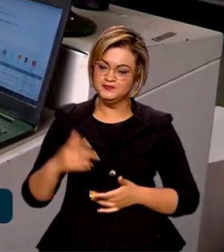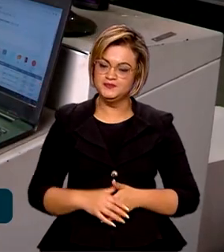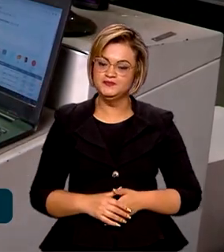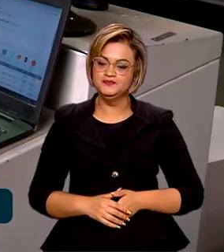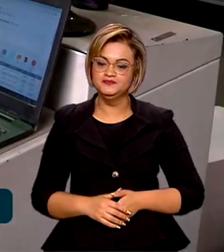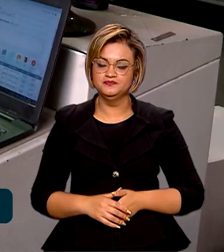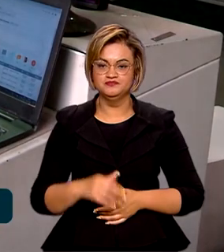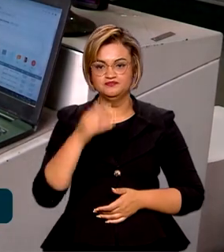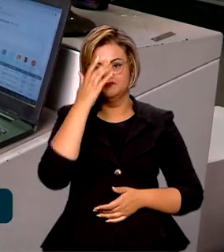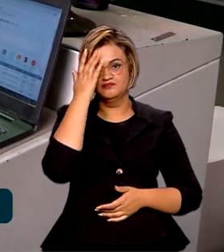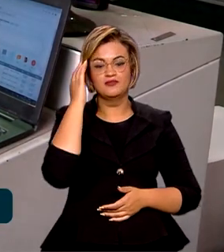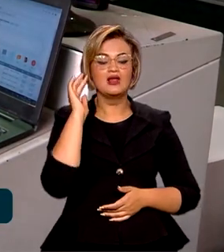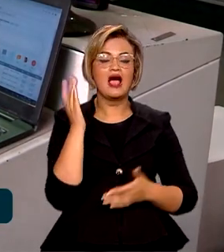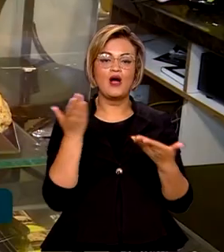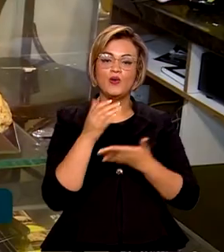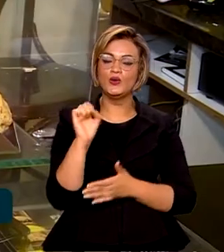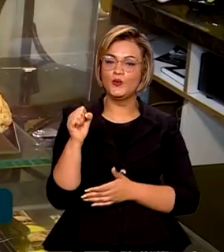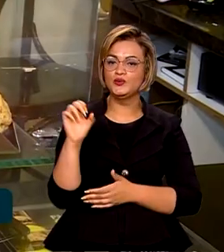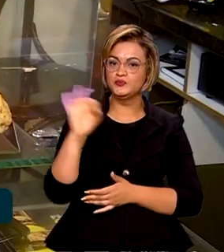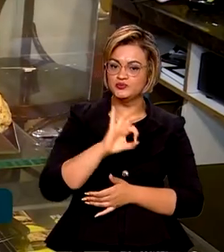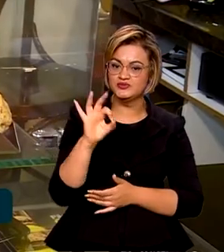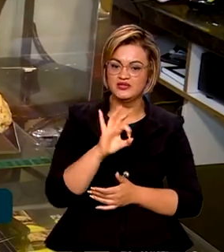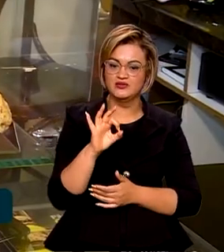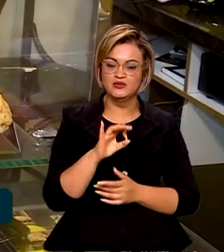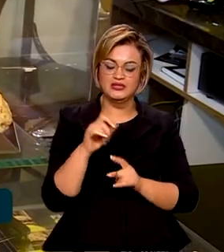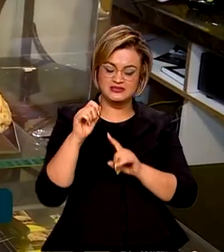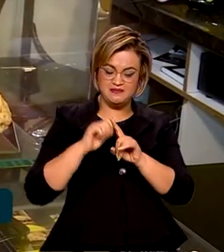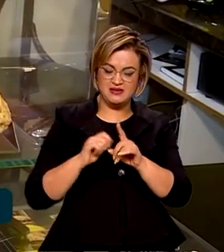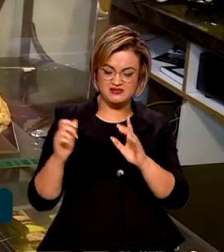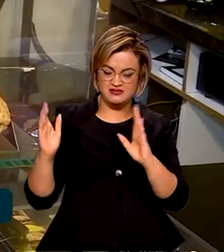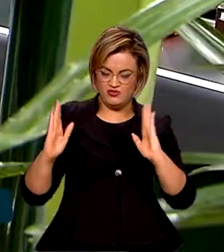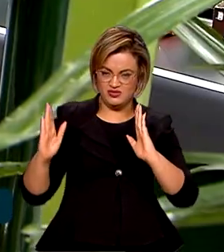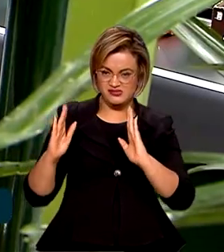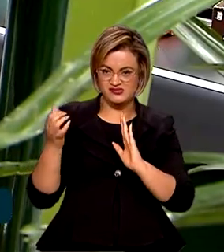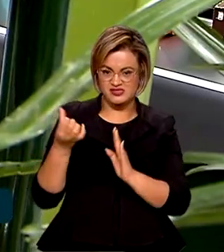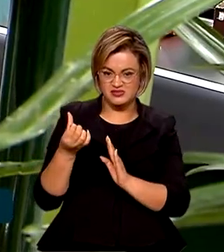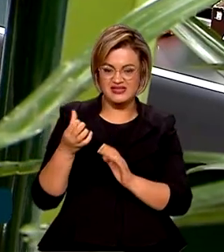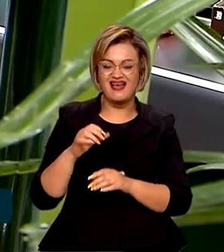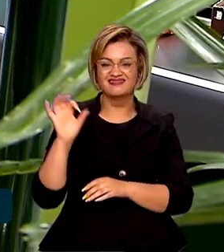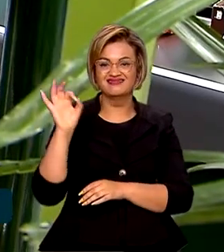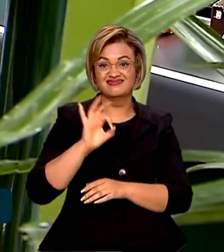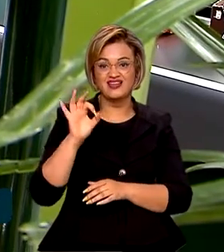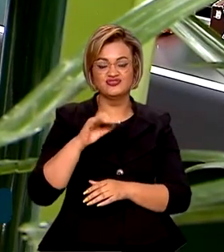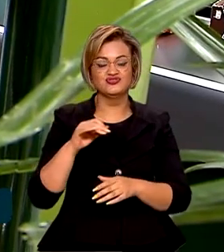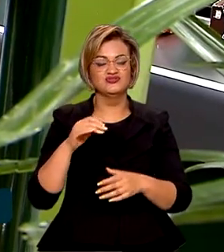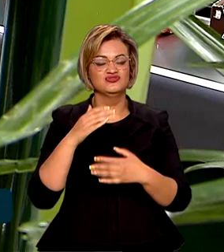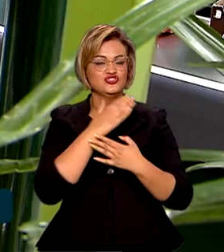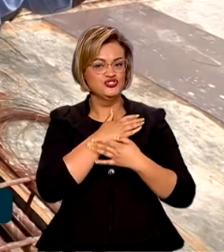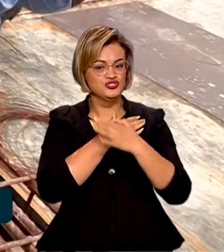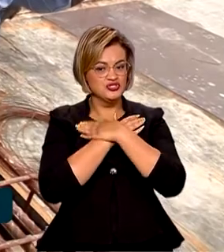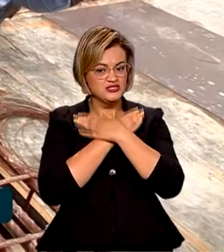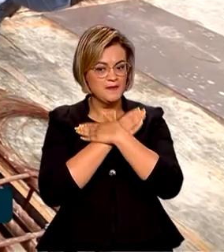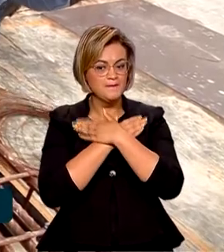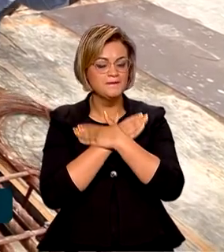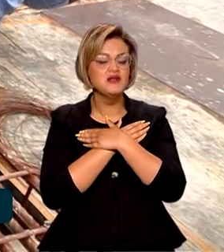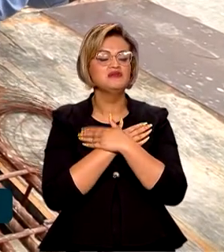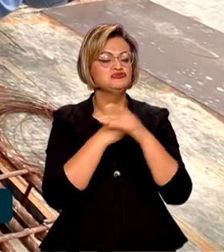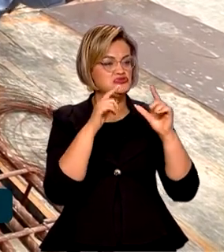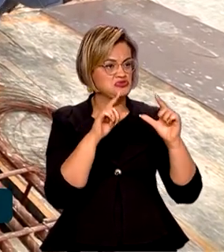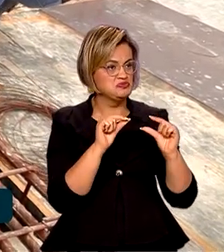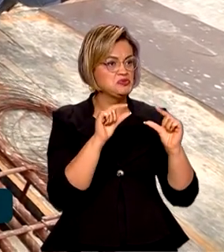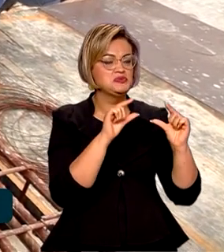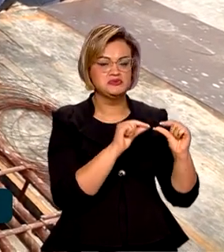Com um recuo para 8% no segundo trimestre, a taxa de desemprego no Brasil chega ao menor patamar para o período desde